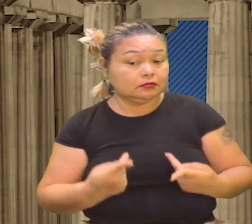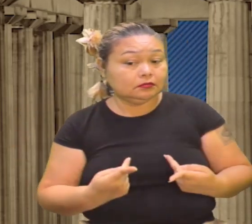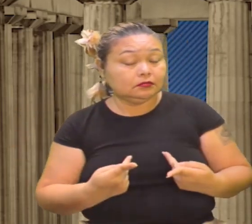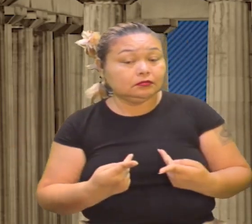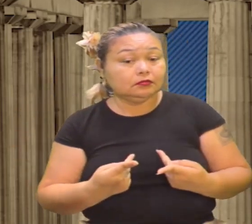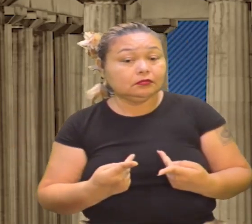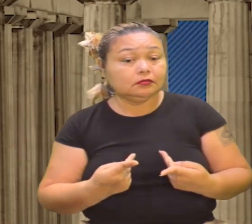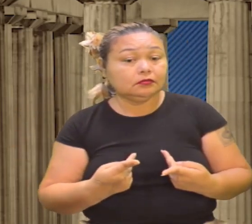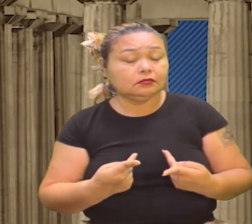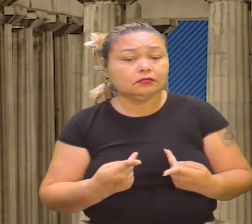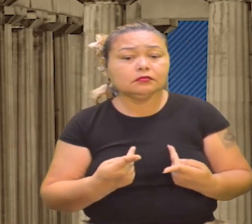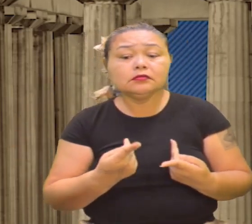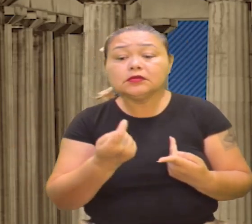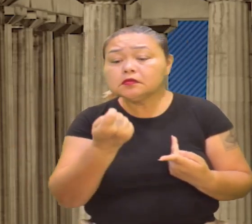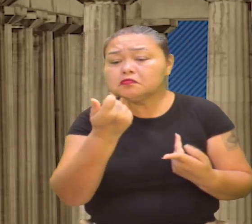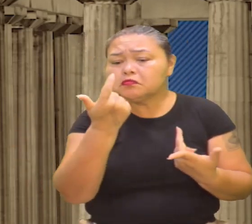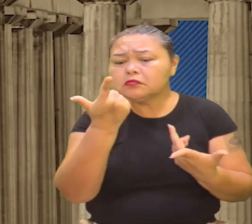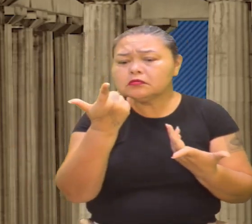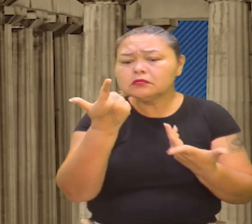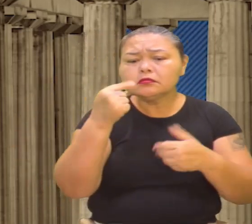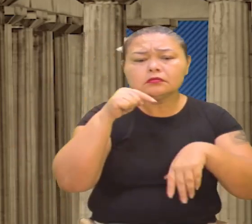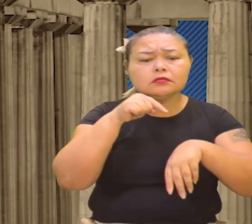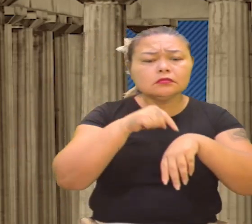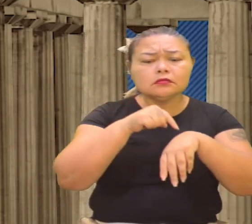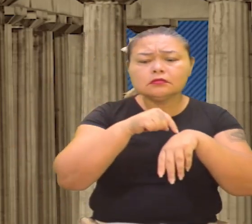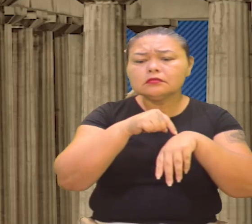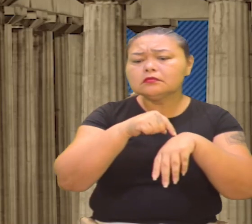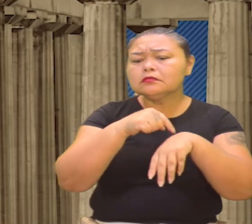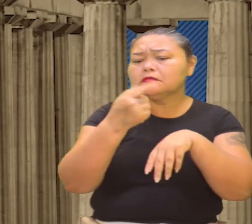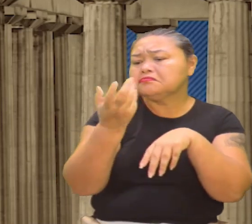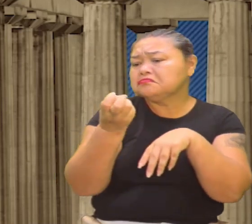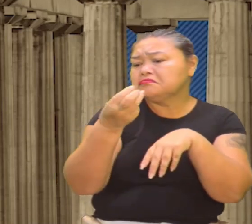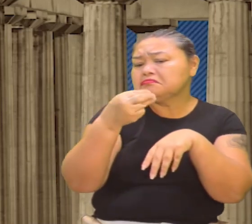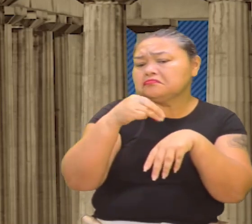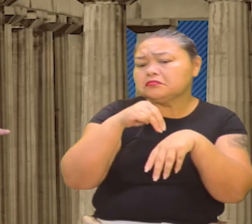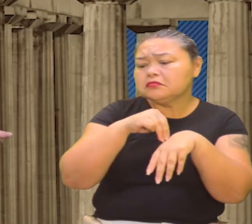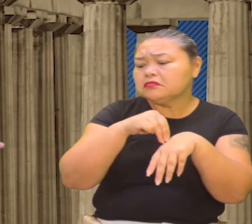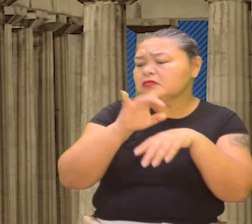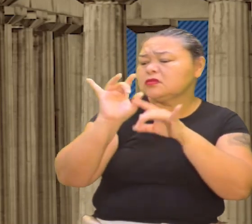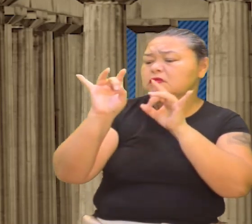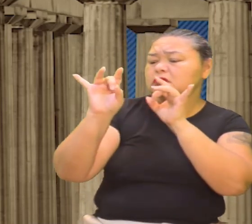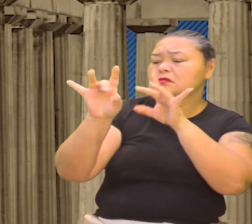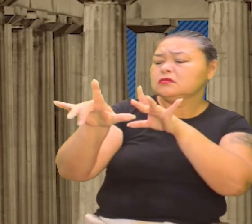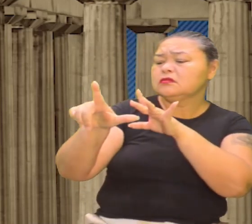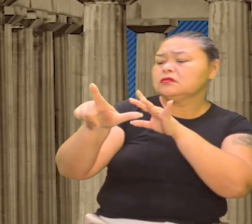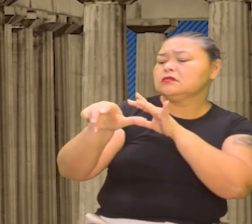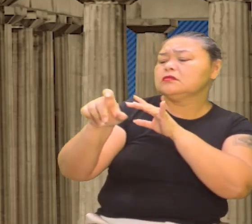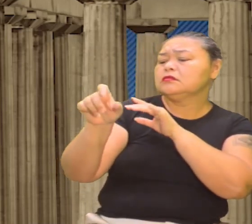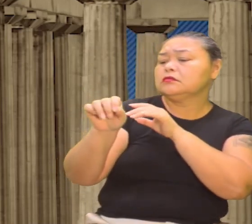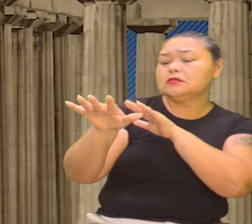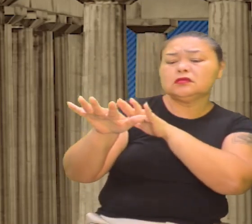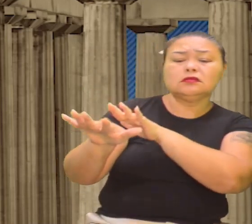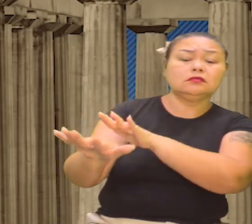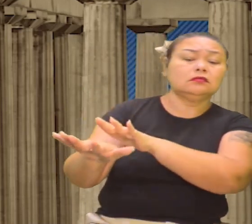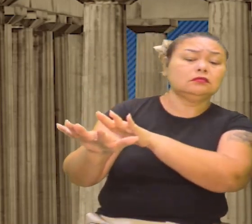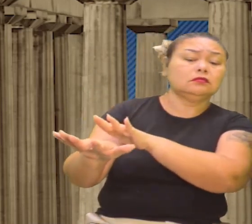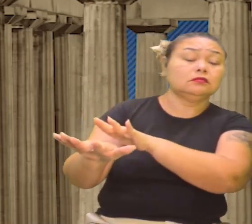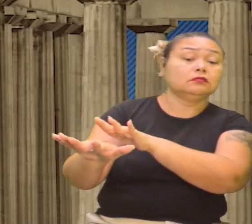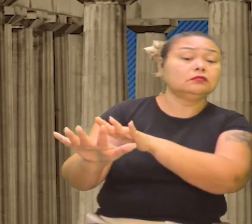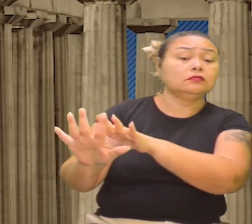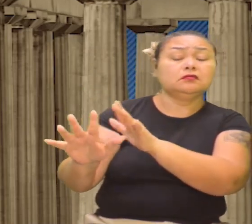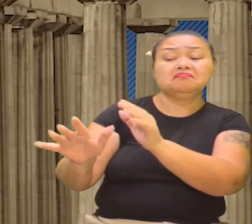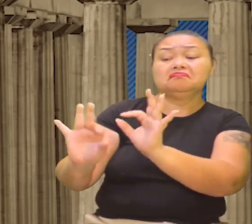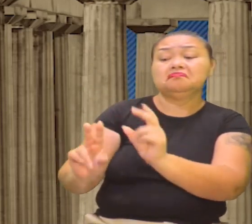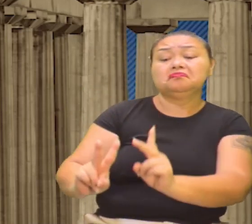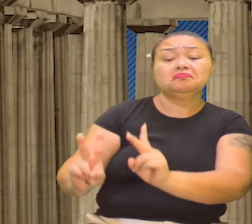que é diminuto, tá lá jogado, né, tem um lixo, tá lá sempre numa perspectiva, não